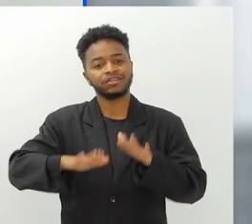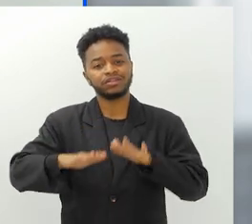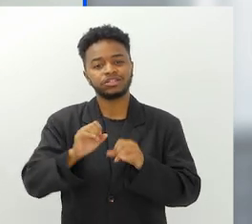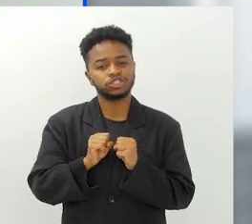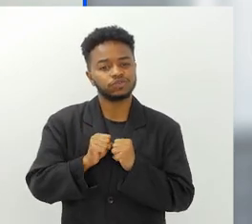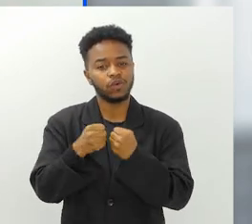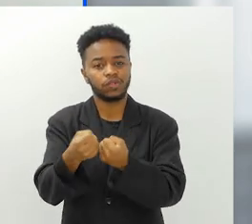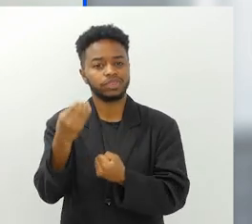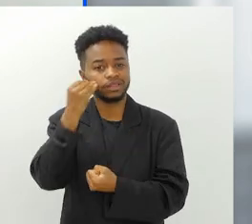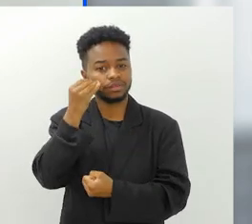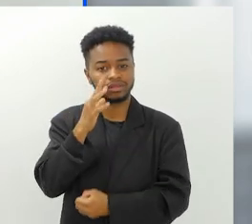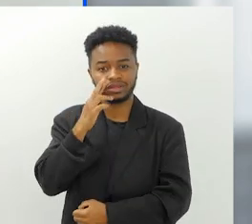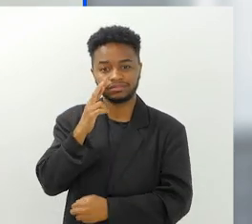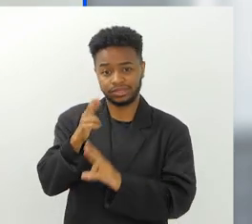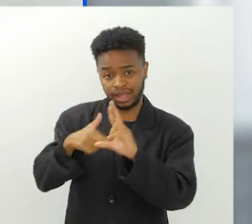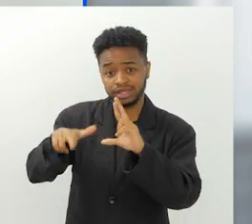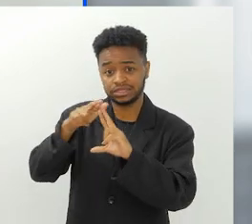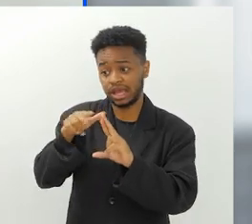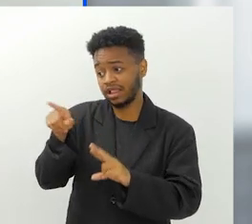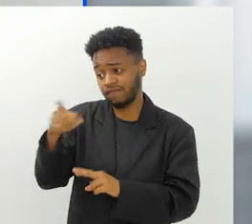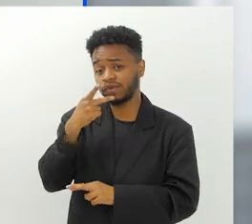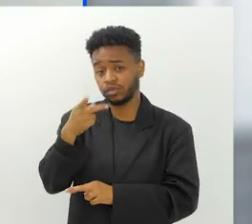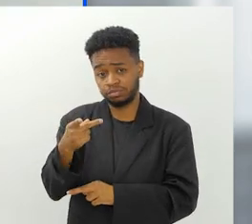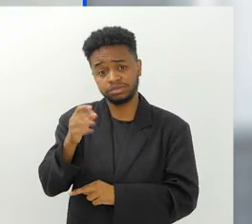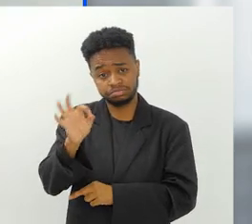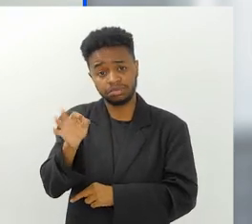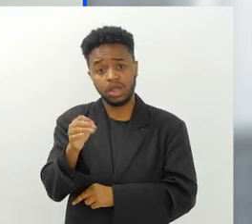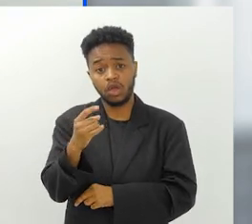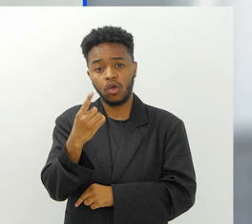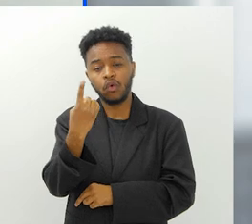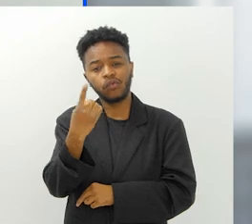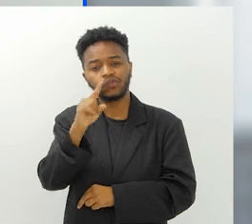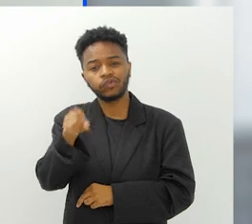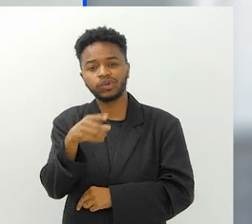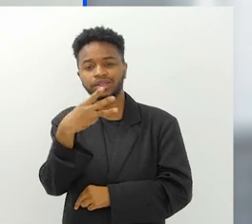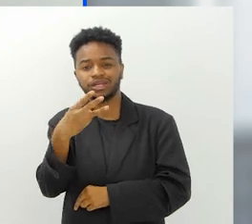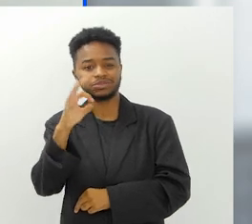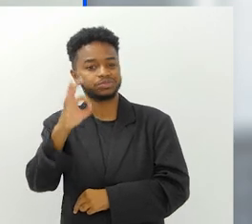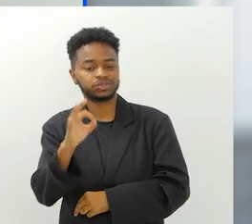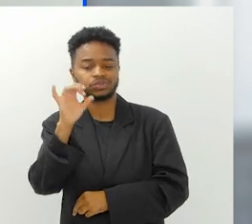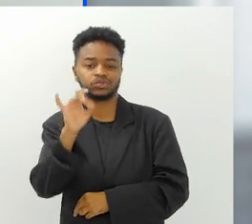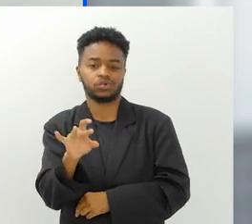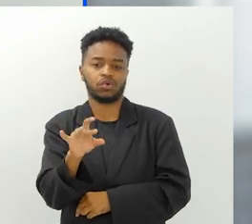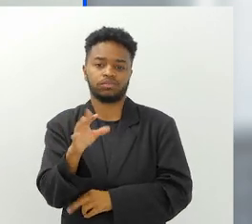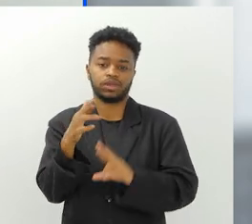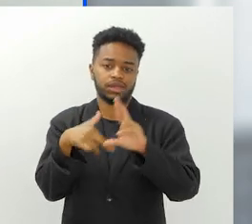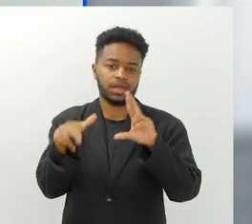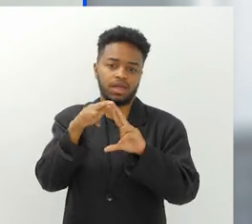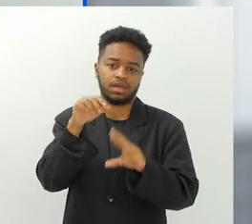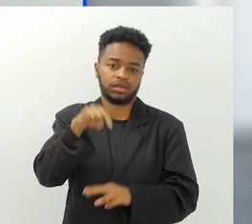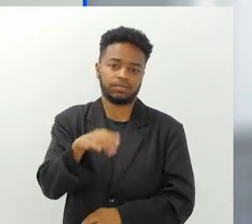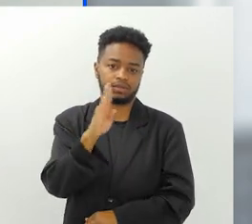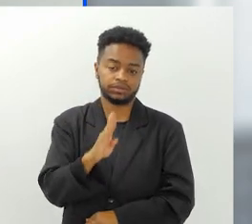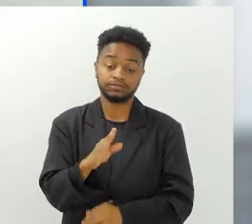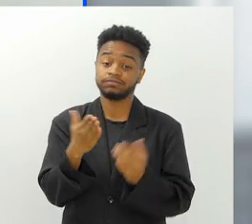Se a faz todo esse esforço de reciclar o plástico, e o doutor Marcelo tem razão, é 1,3% do plástico hoje que é reciclado só no Brasil.